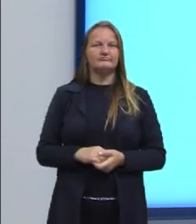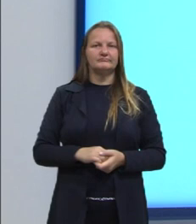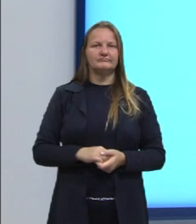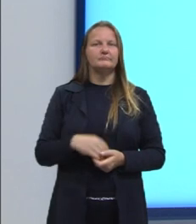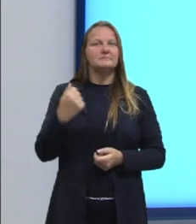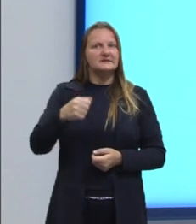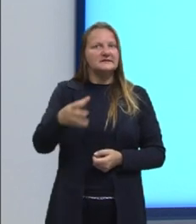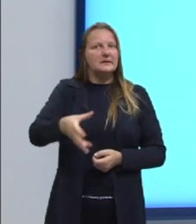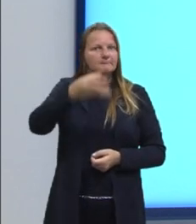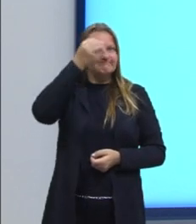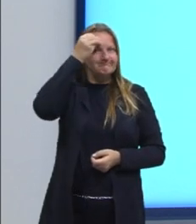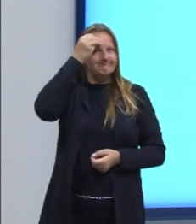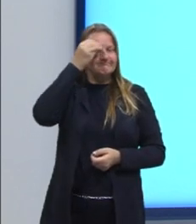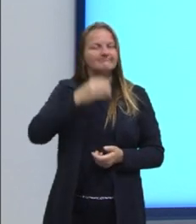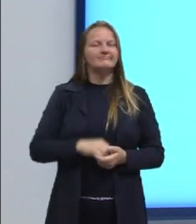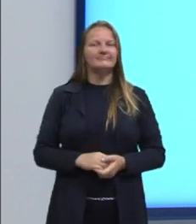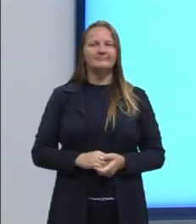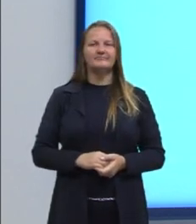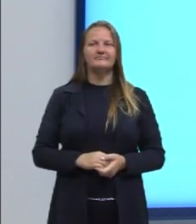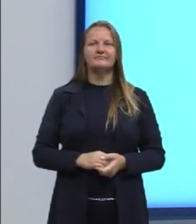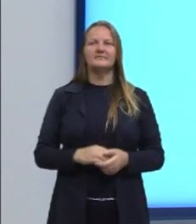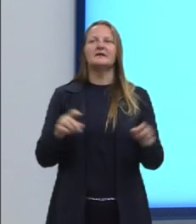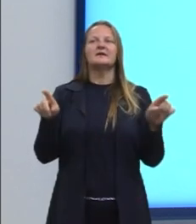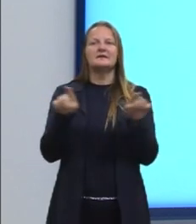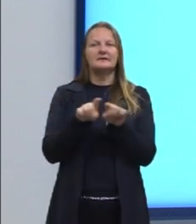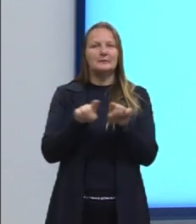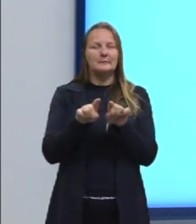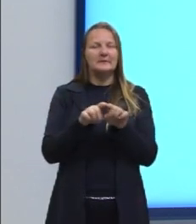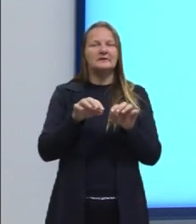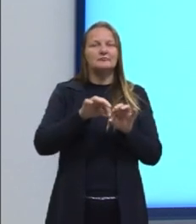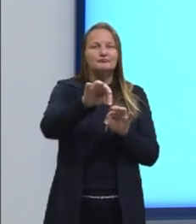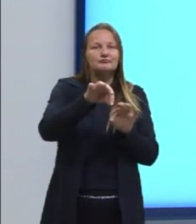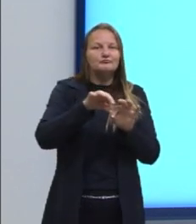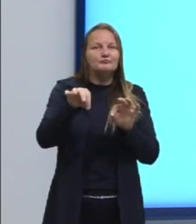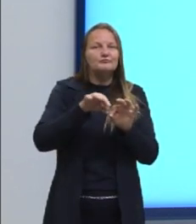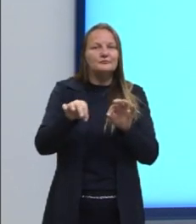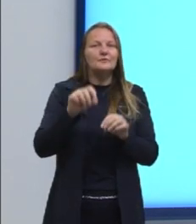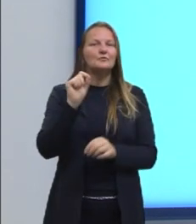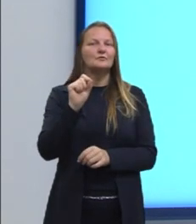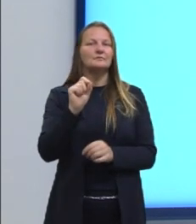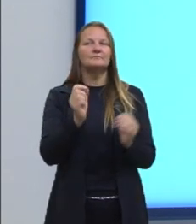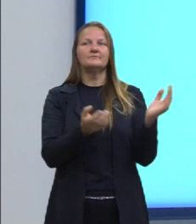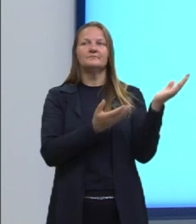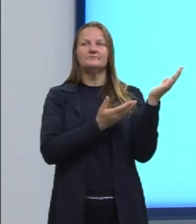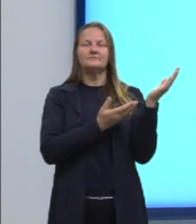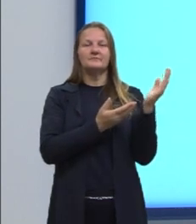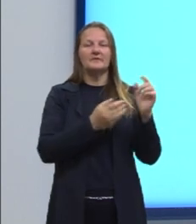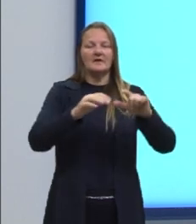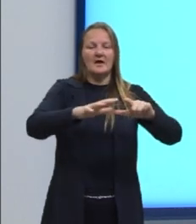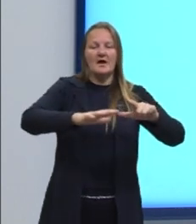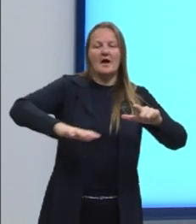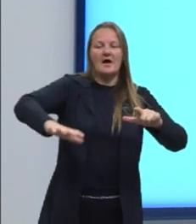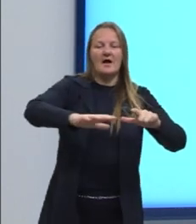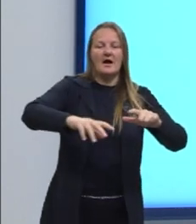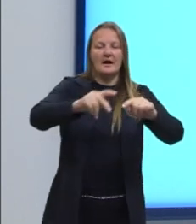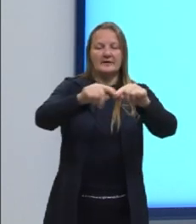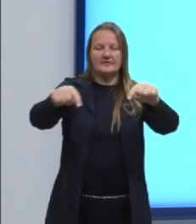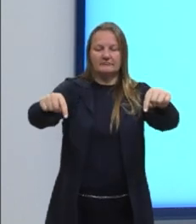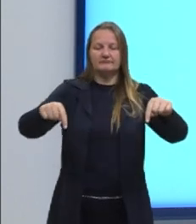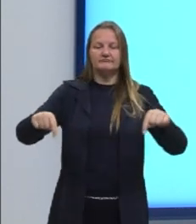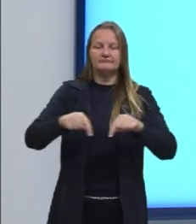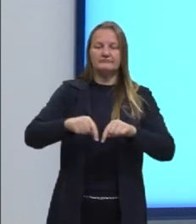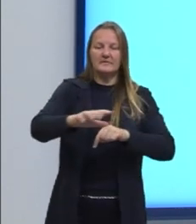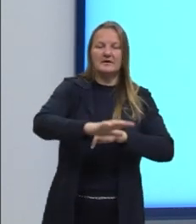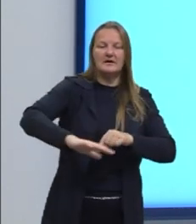A gente precisa saber. Ligado com unidades de medida, nós temos área e perímetro. Isso